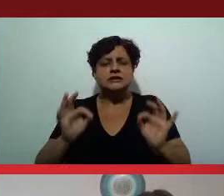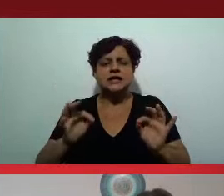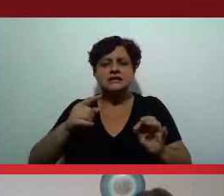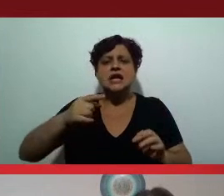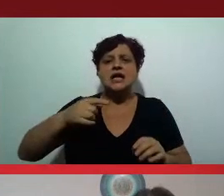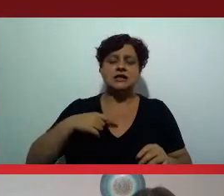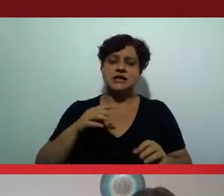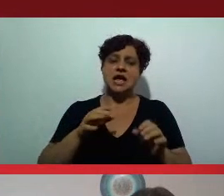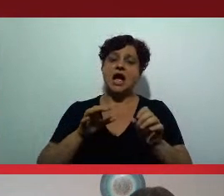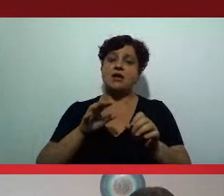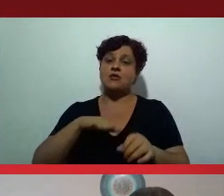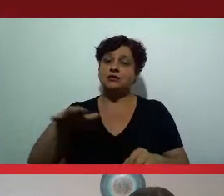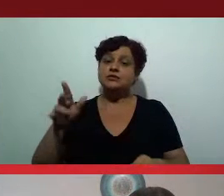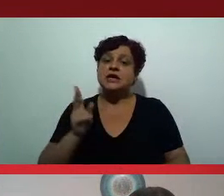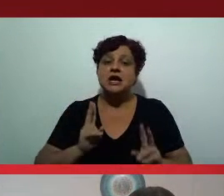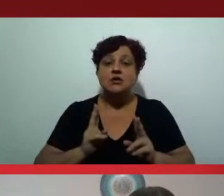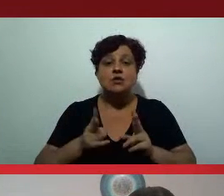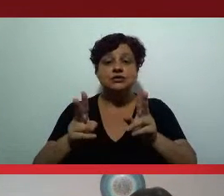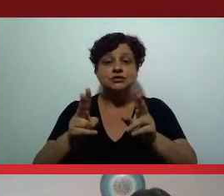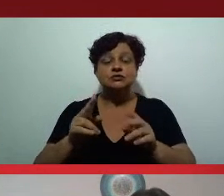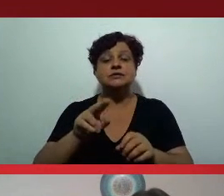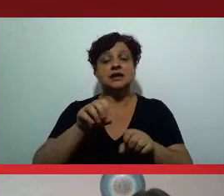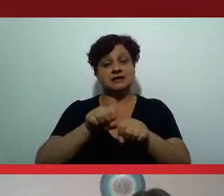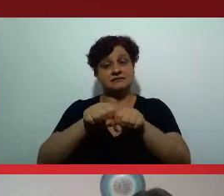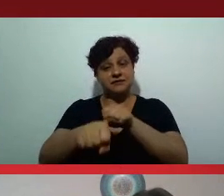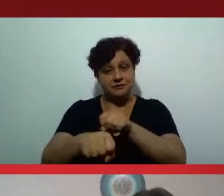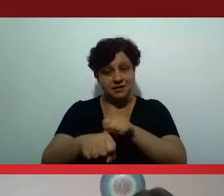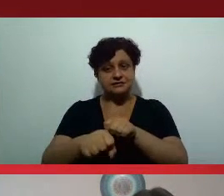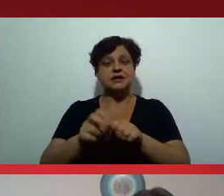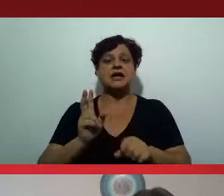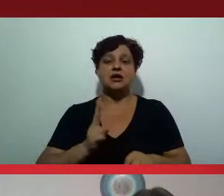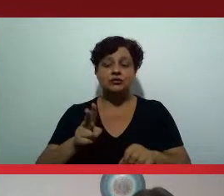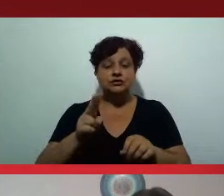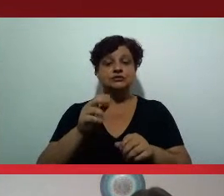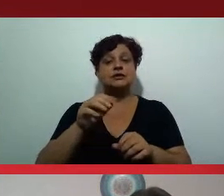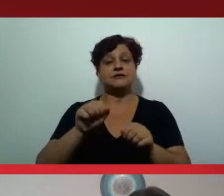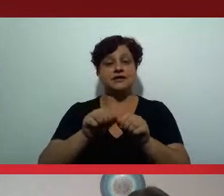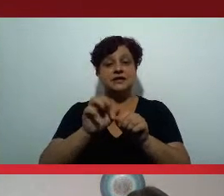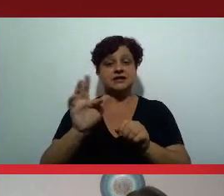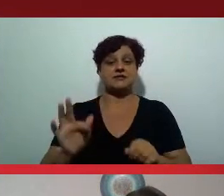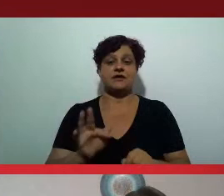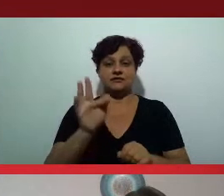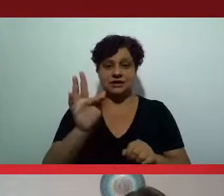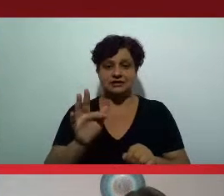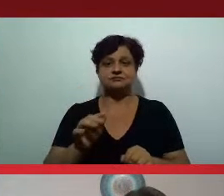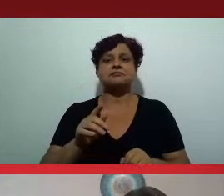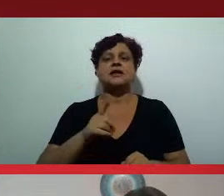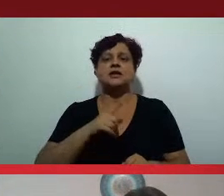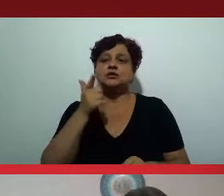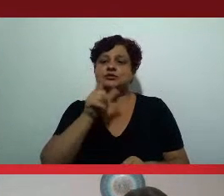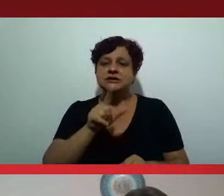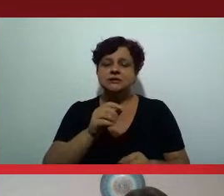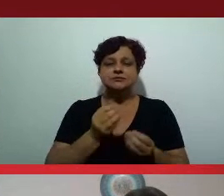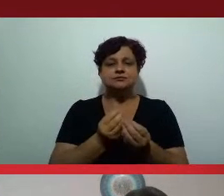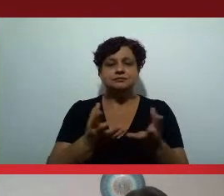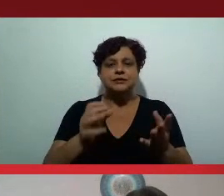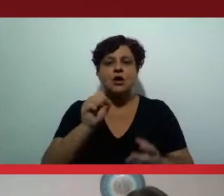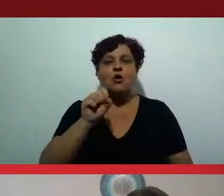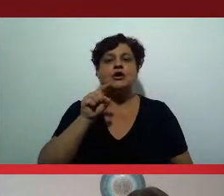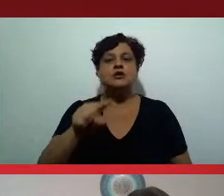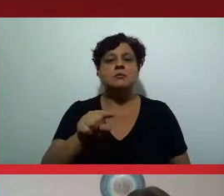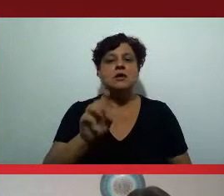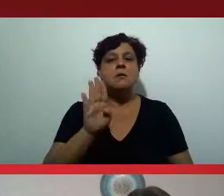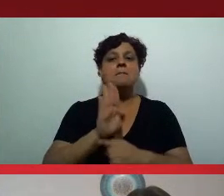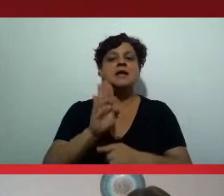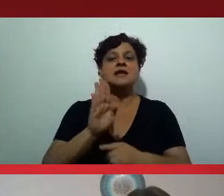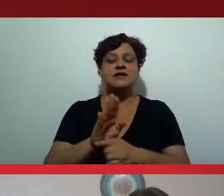aluno continue cursando essa graduação. A Fundação Dom Cabral já ajudou a conceder oito mil benefícios para alunos